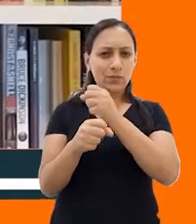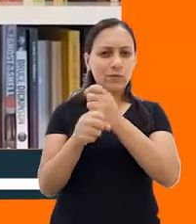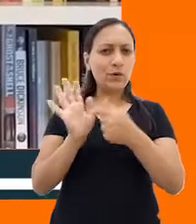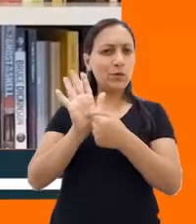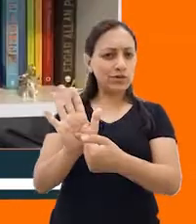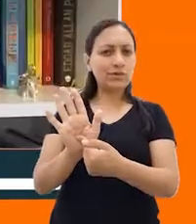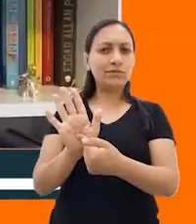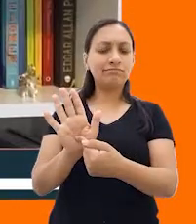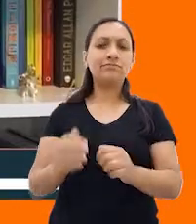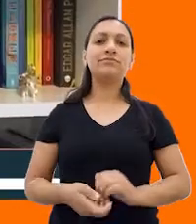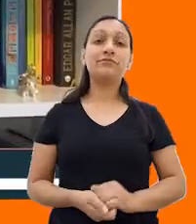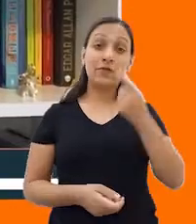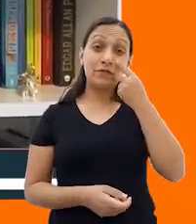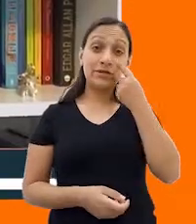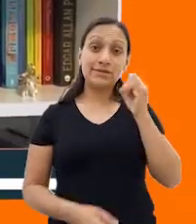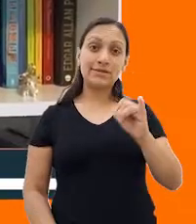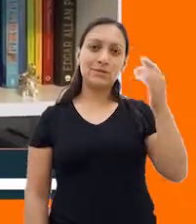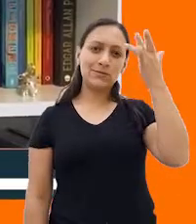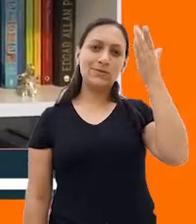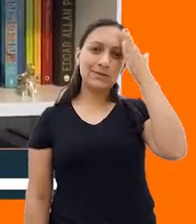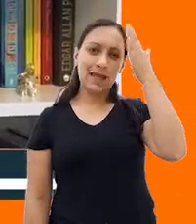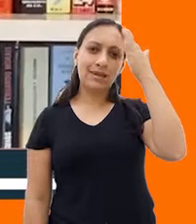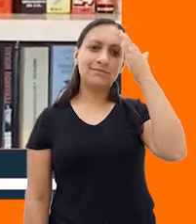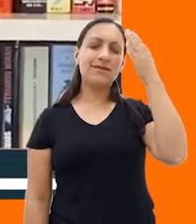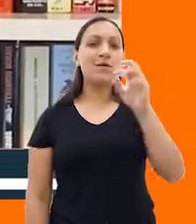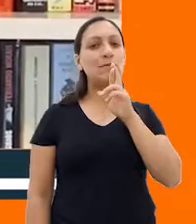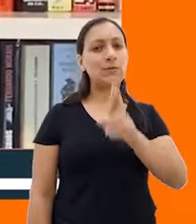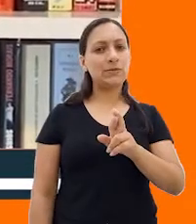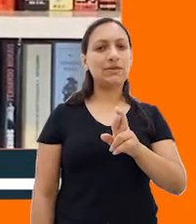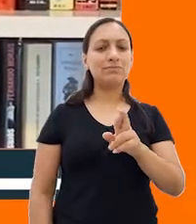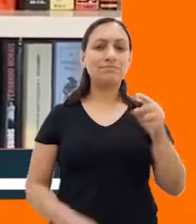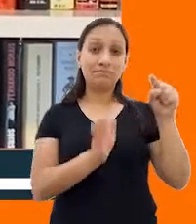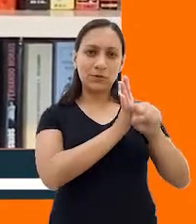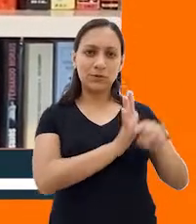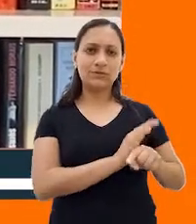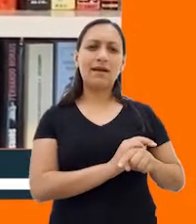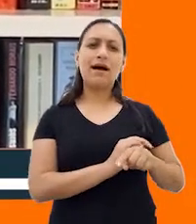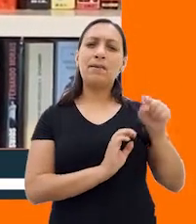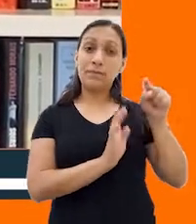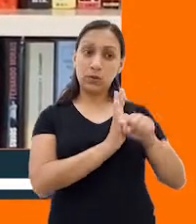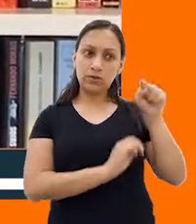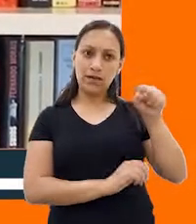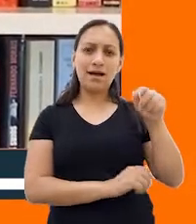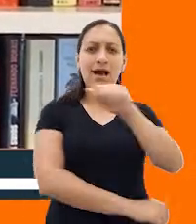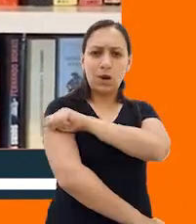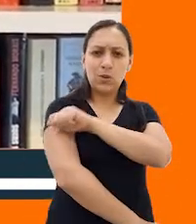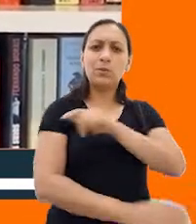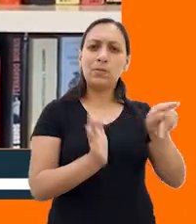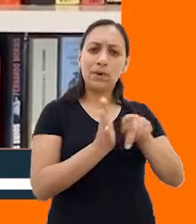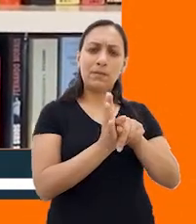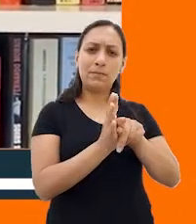pontuação geral. Vamos ver se eu sei responder essas perguntas aí. E essas perguntas foram enviadas pelos alunos, para a gente poder